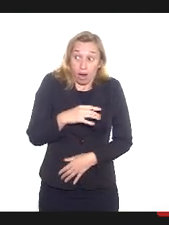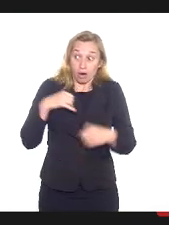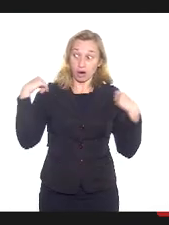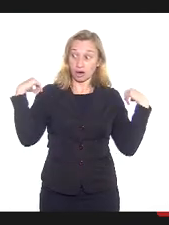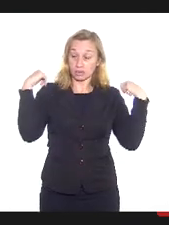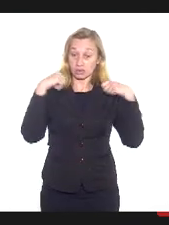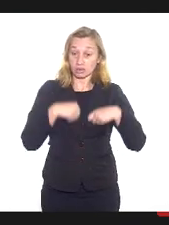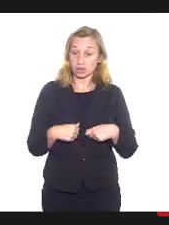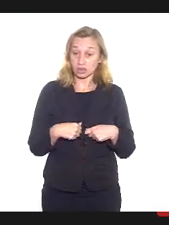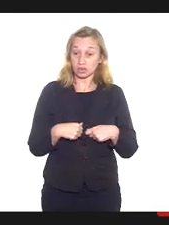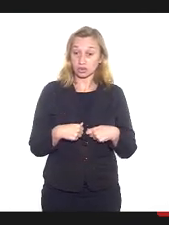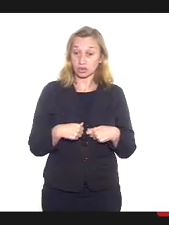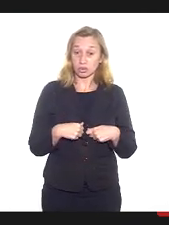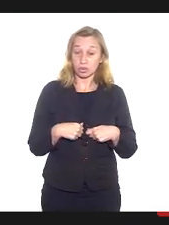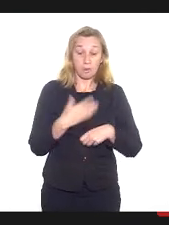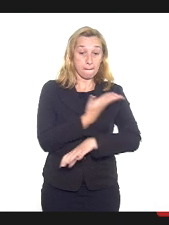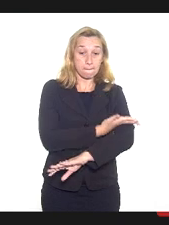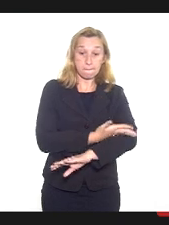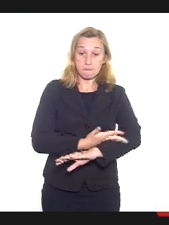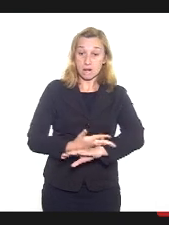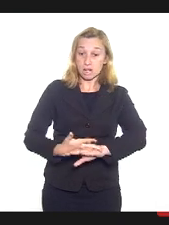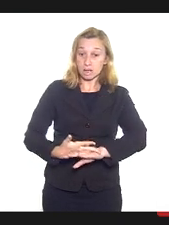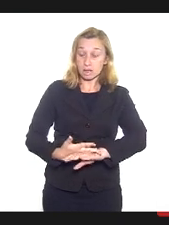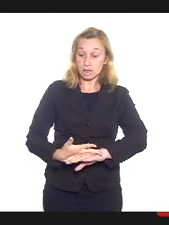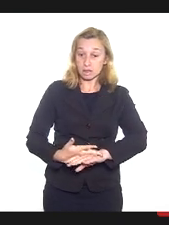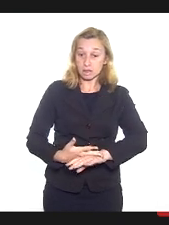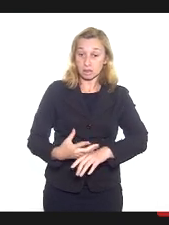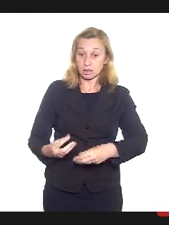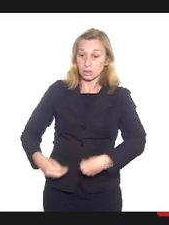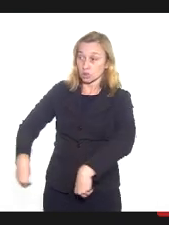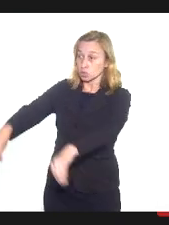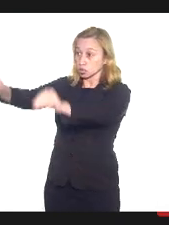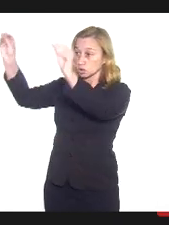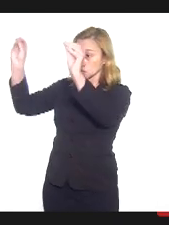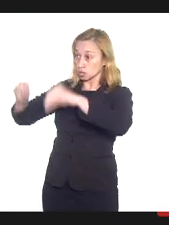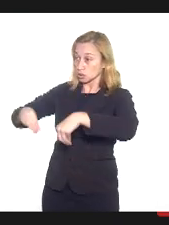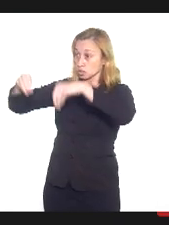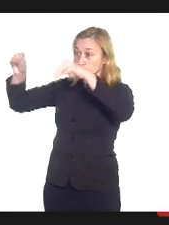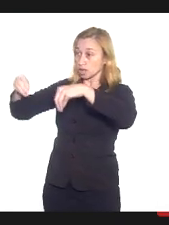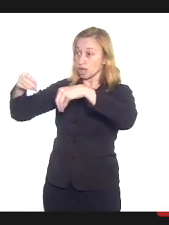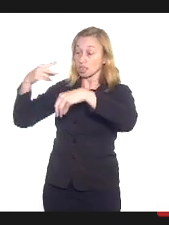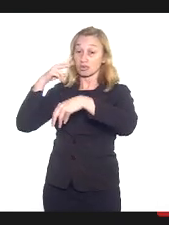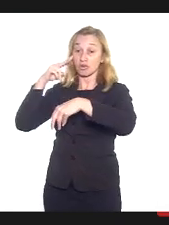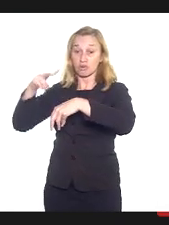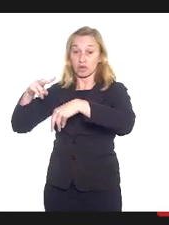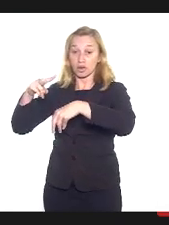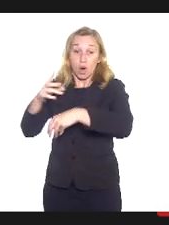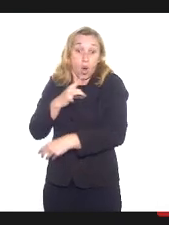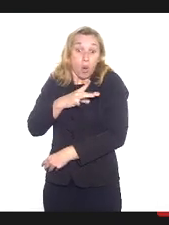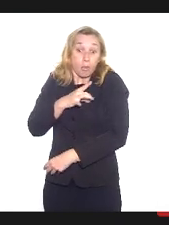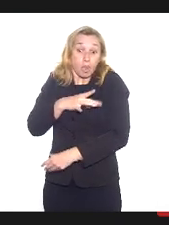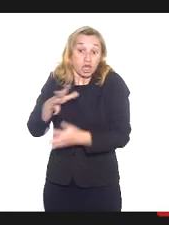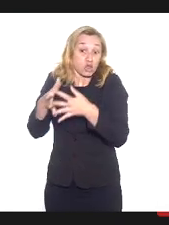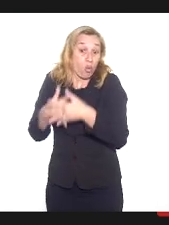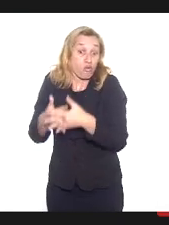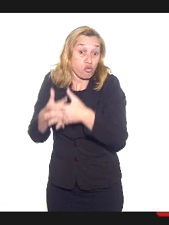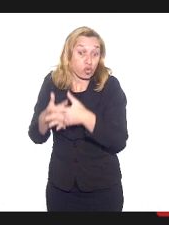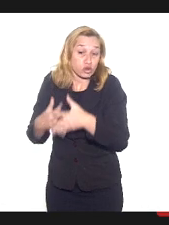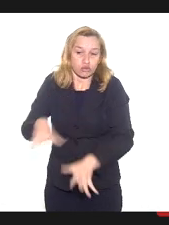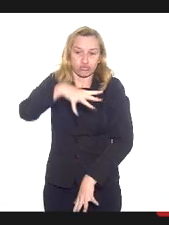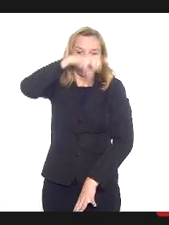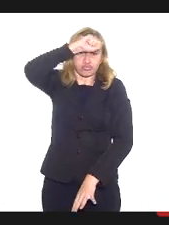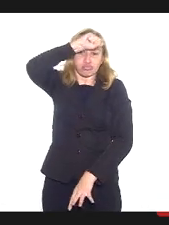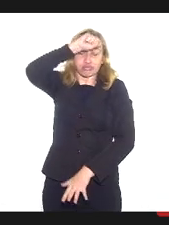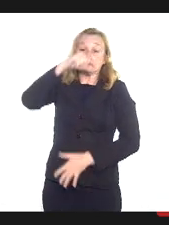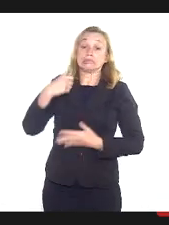branco para estender a roupa num lugar onde as pessoas pudessem ver com medo de ser confundida com uma